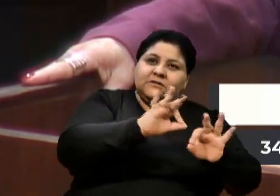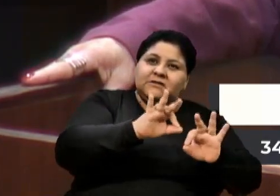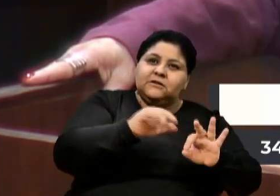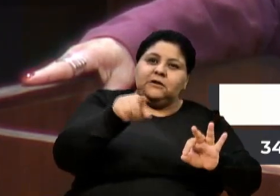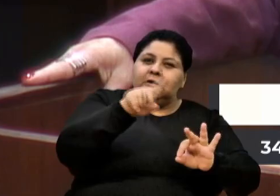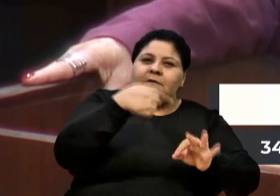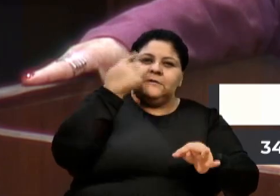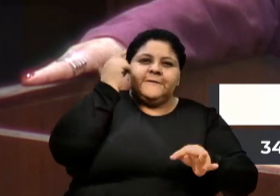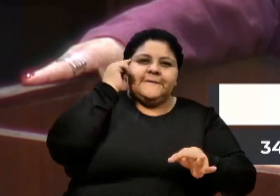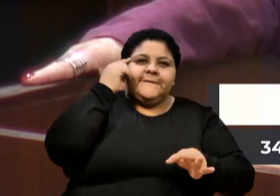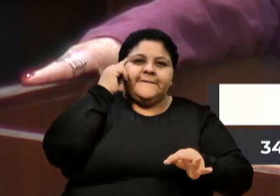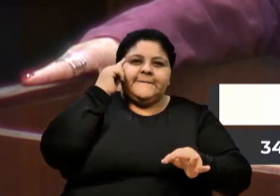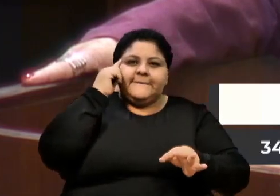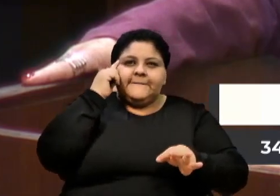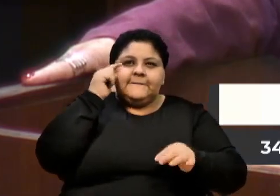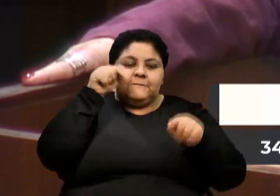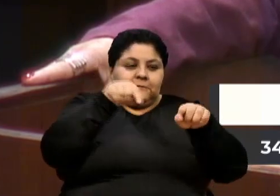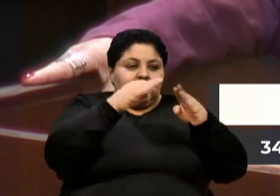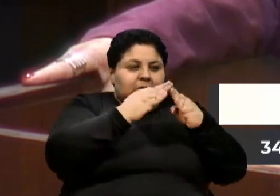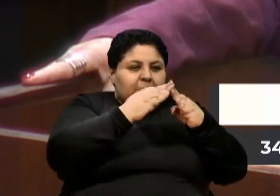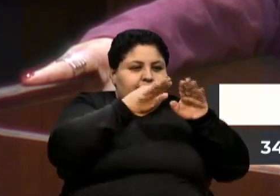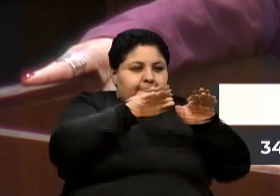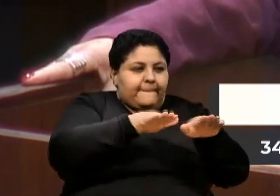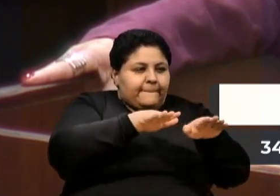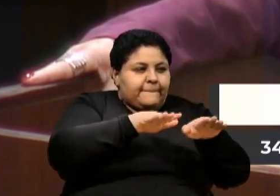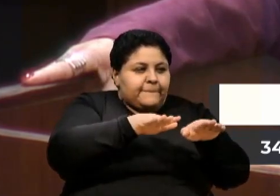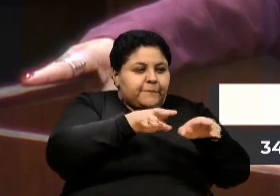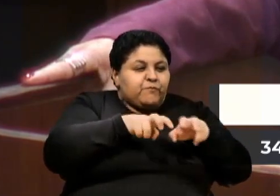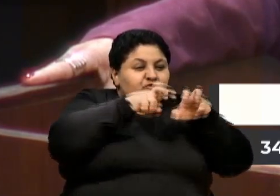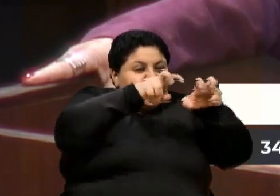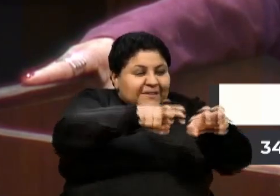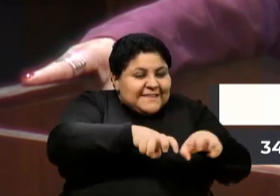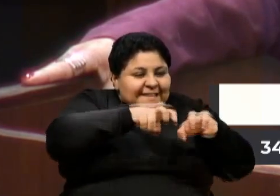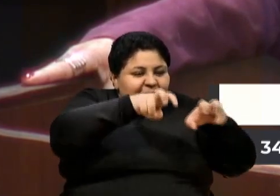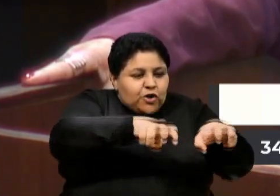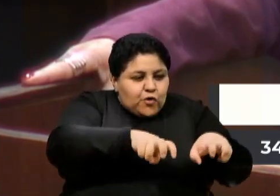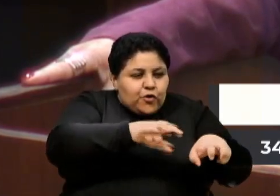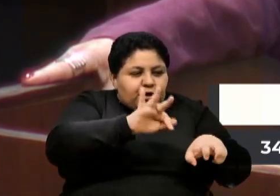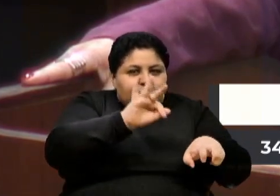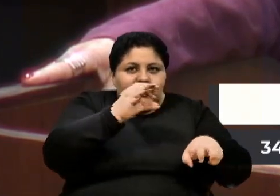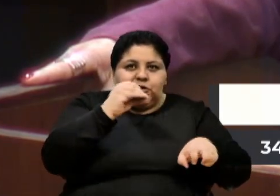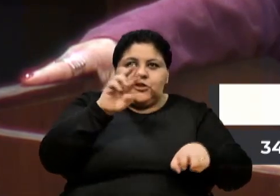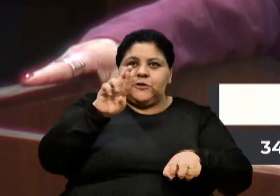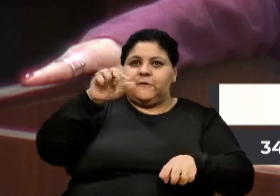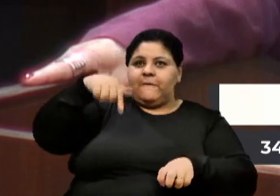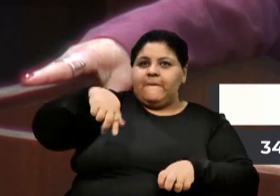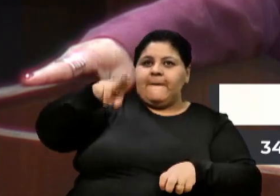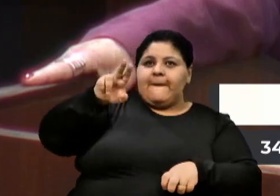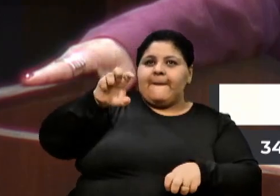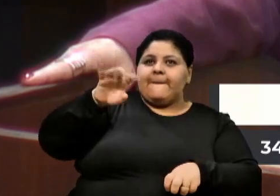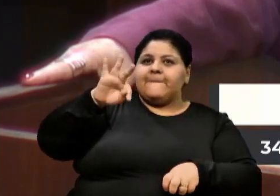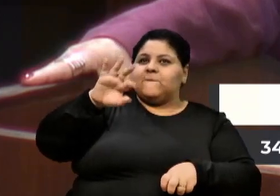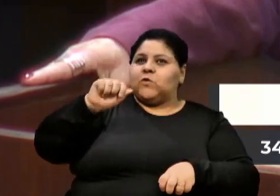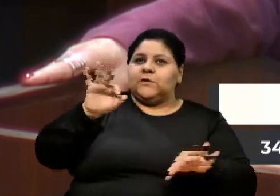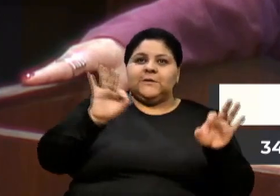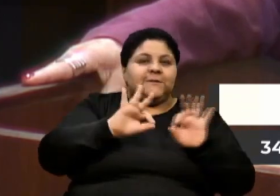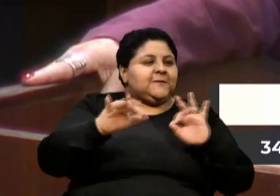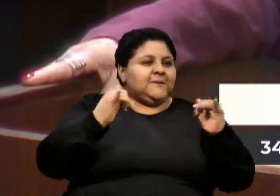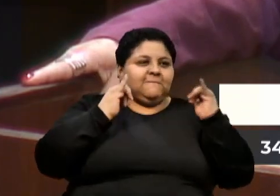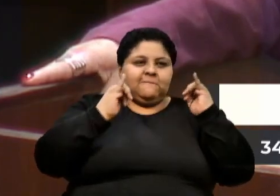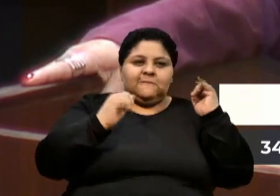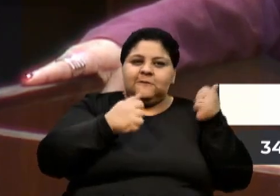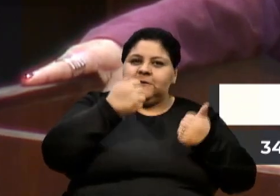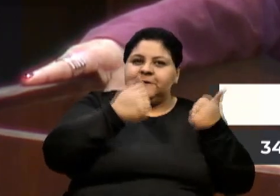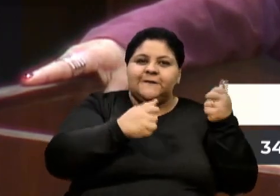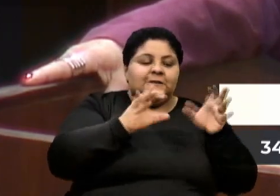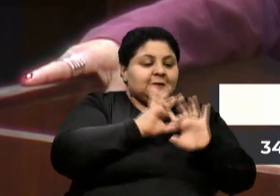de Forqueta, a 12 quilômetros do núcleo de Forqueta, sem automóvel, sem ônibus, sem nada. Então,